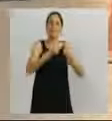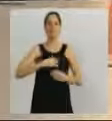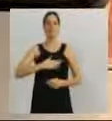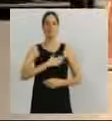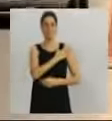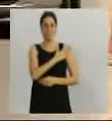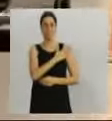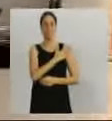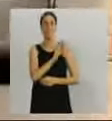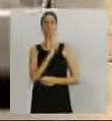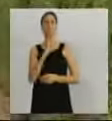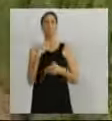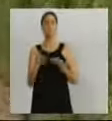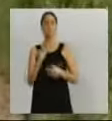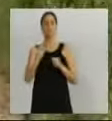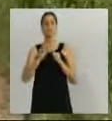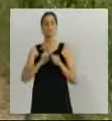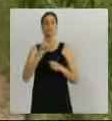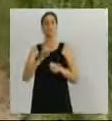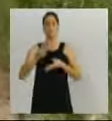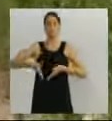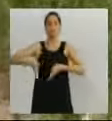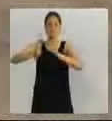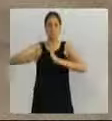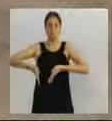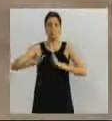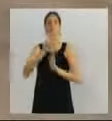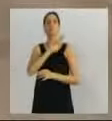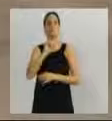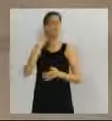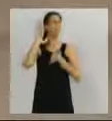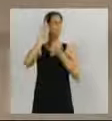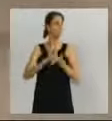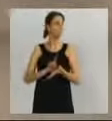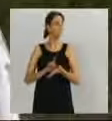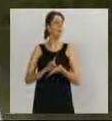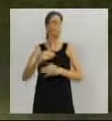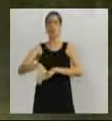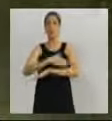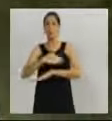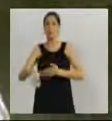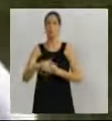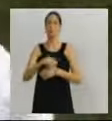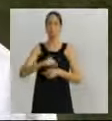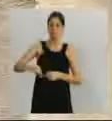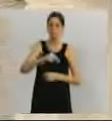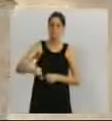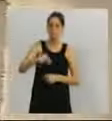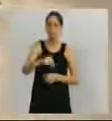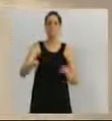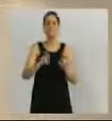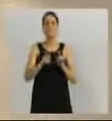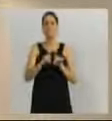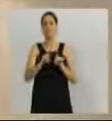cinco corredores de serviços importantíssimos da região norte, serão contemplados com ciclofaixas, ciclovias,